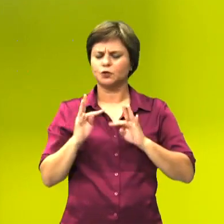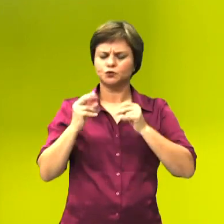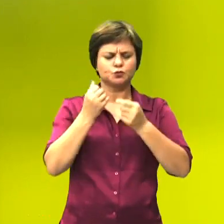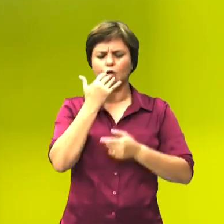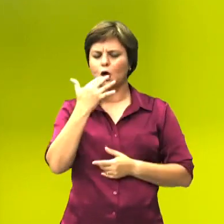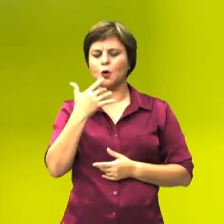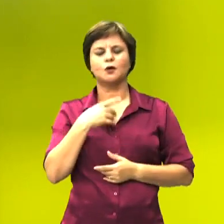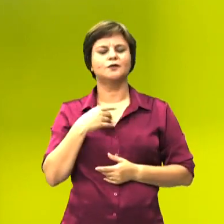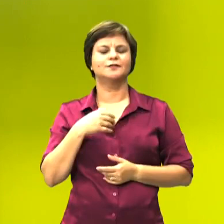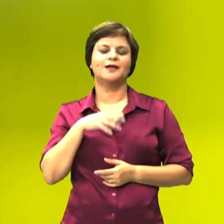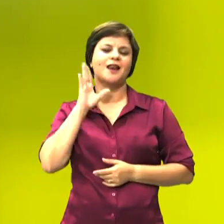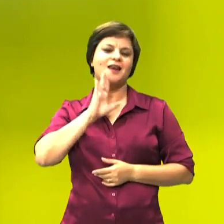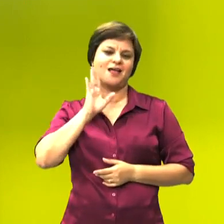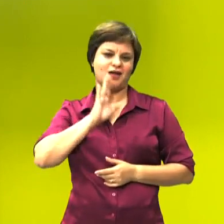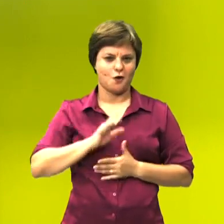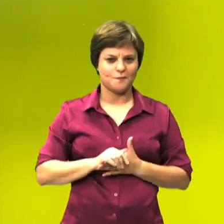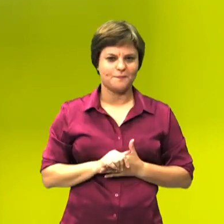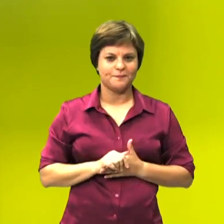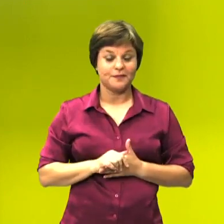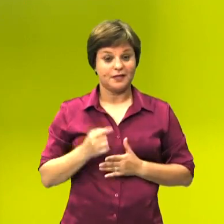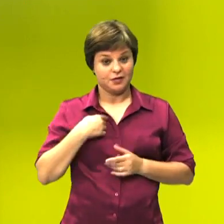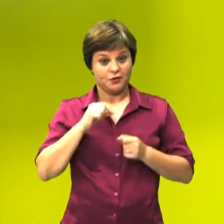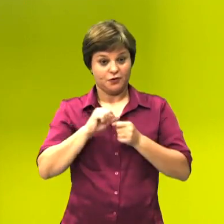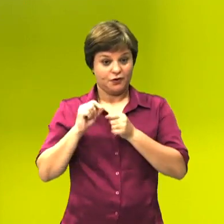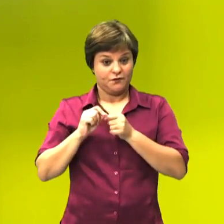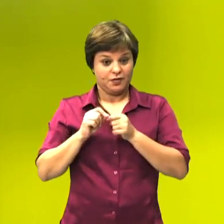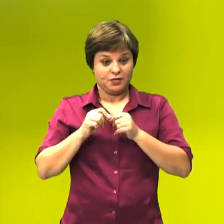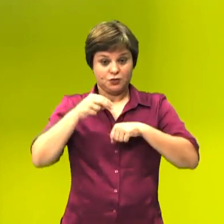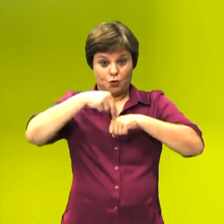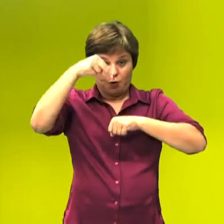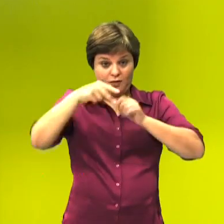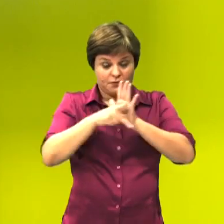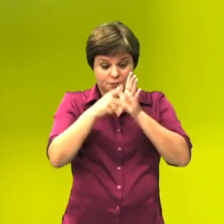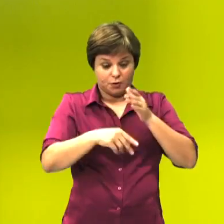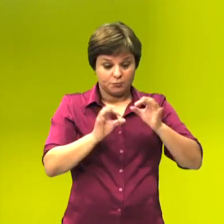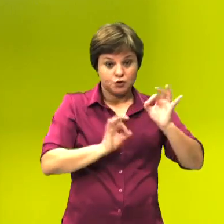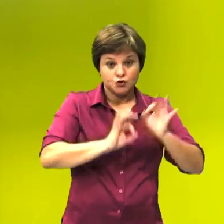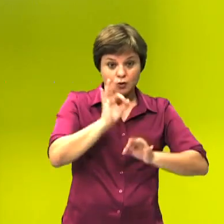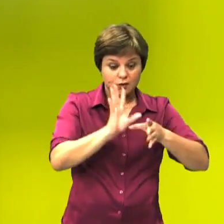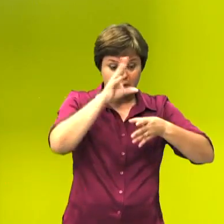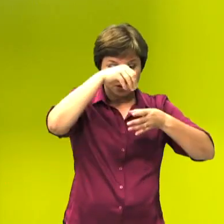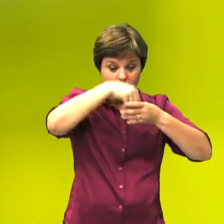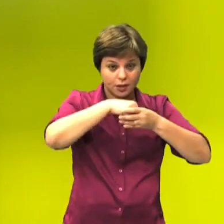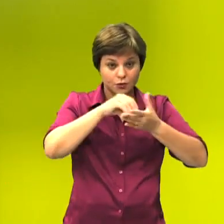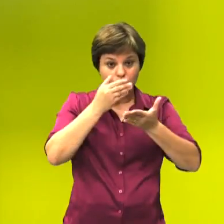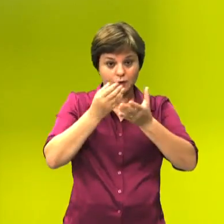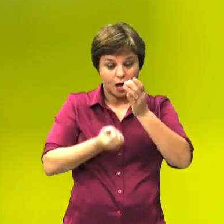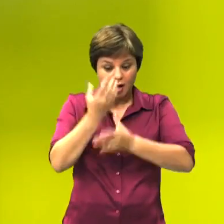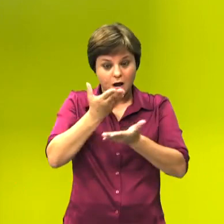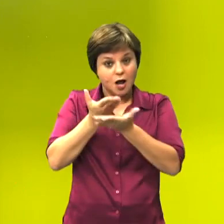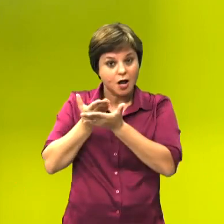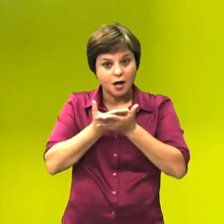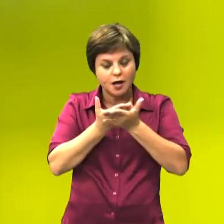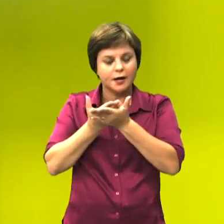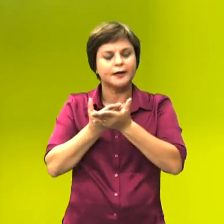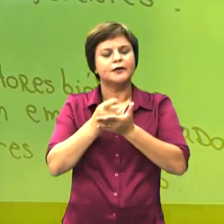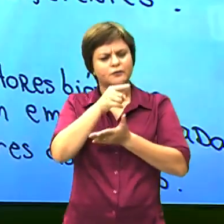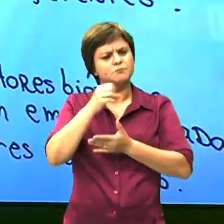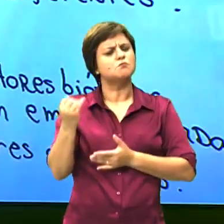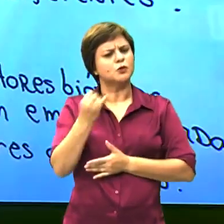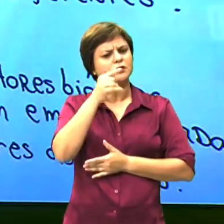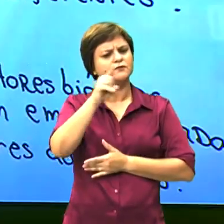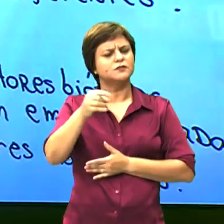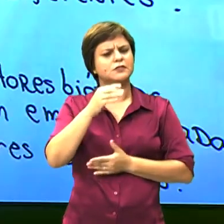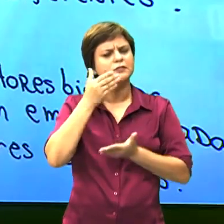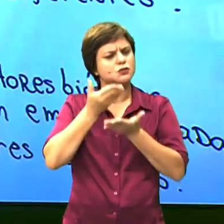colorido fica mais divertido. Então, eu fiz os níveis de organização dentro da ecologia, que é importante que você